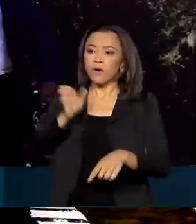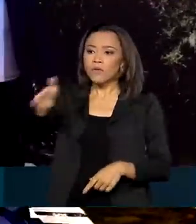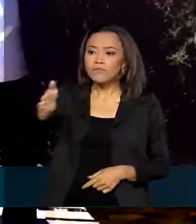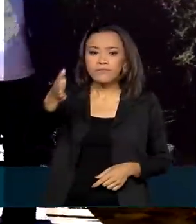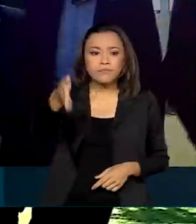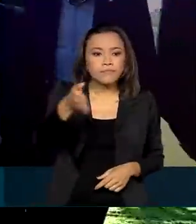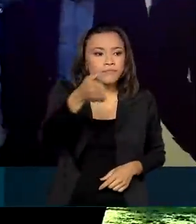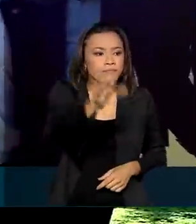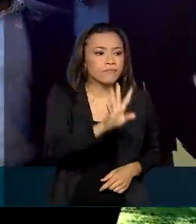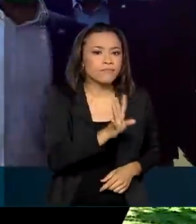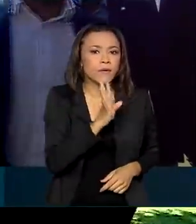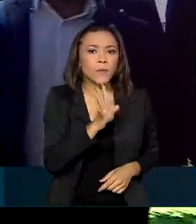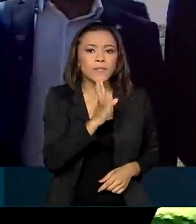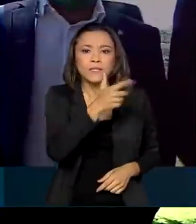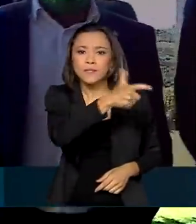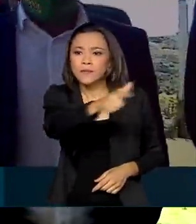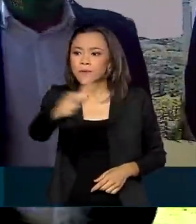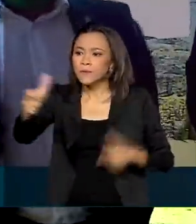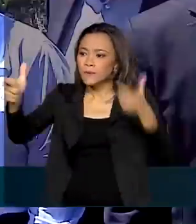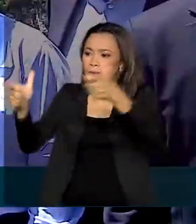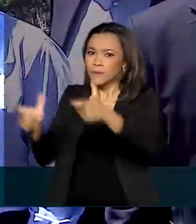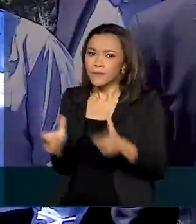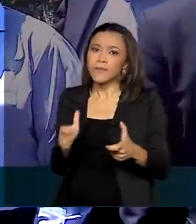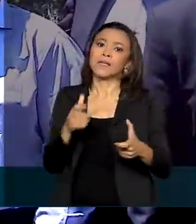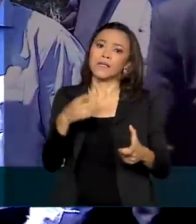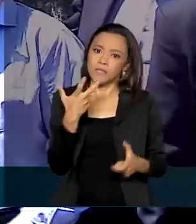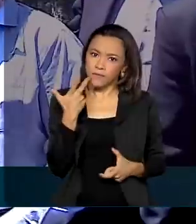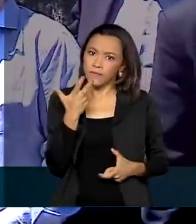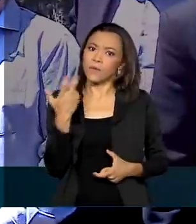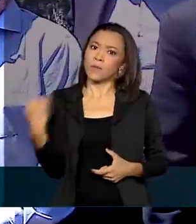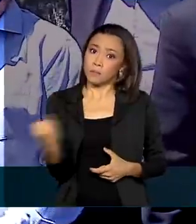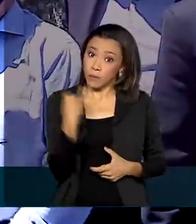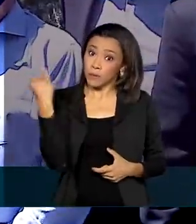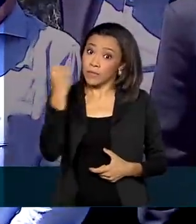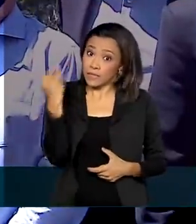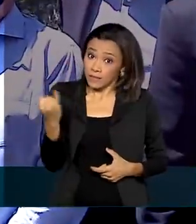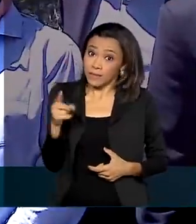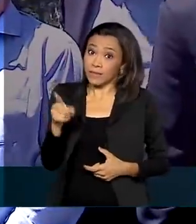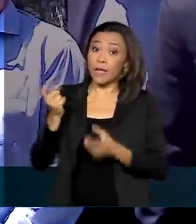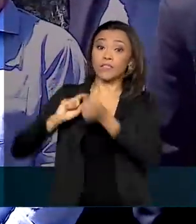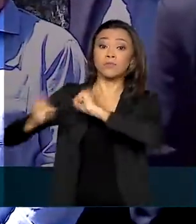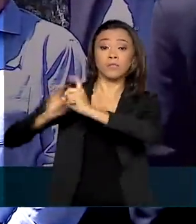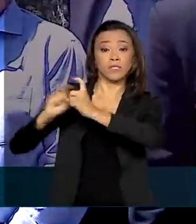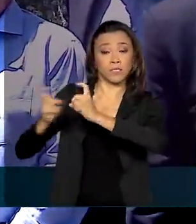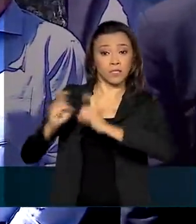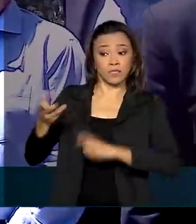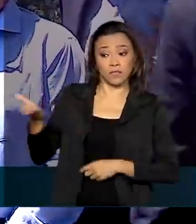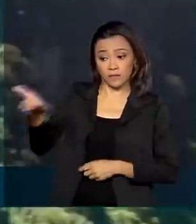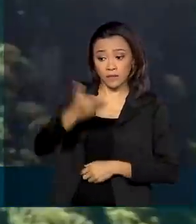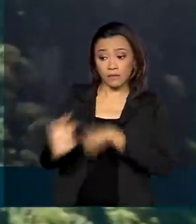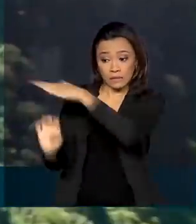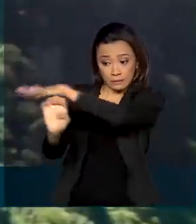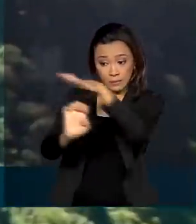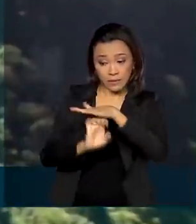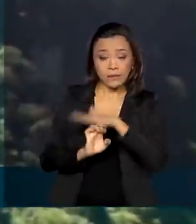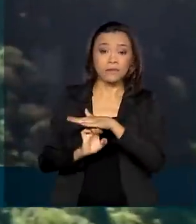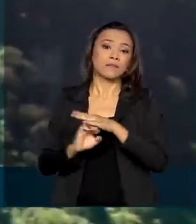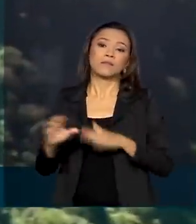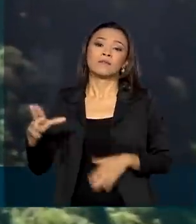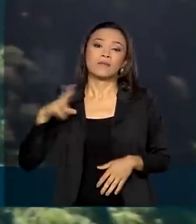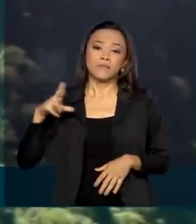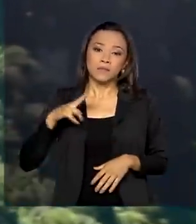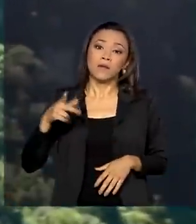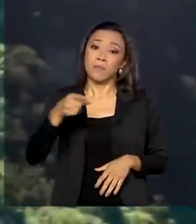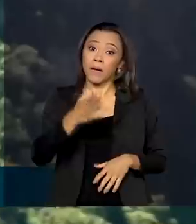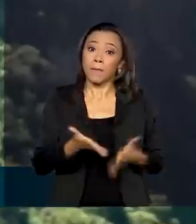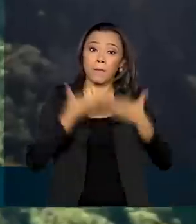nacionais e falou sobre a importância dessas concessões para o desenvolvimento da região. O desafio que nós